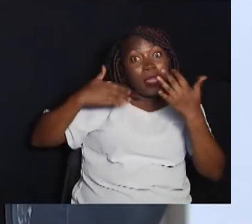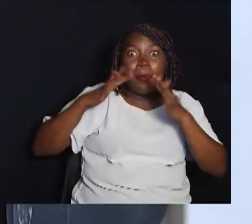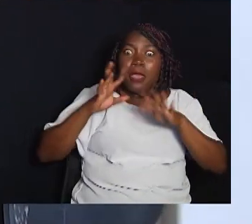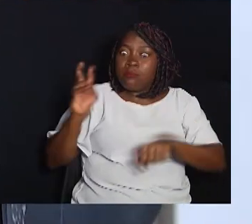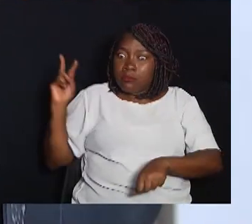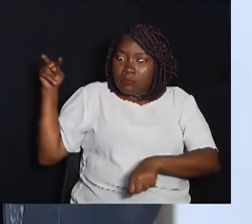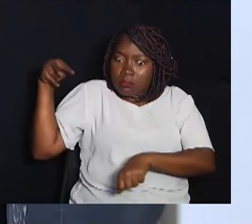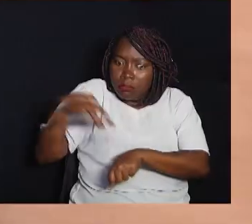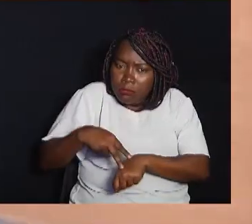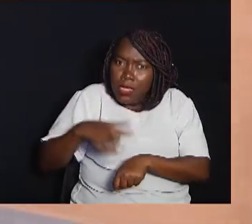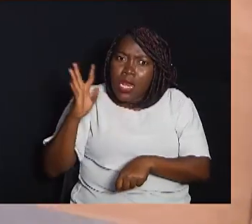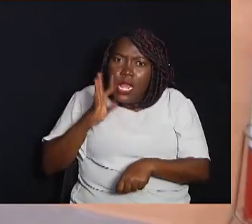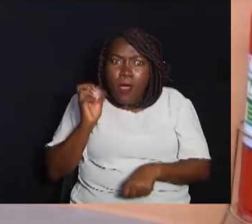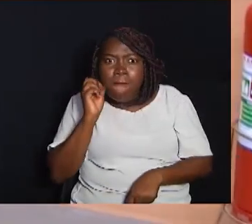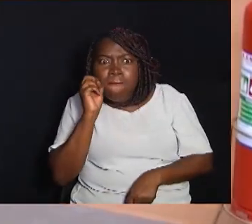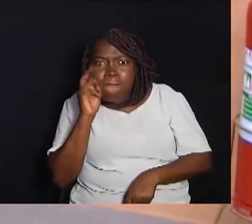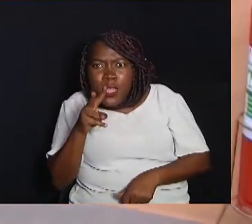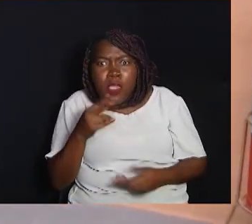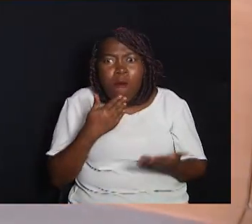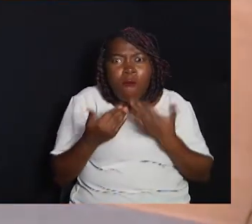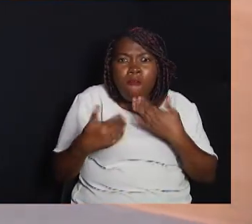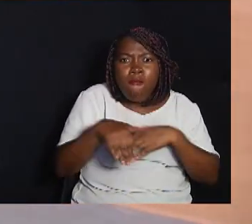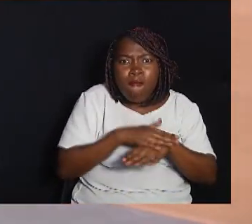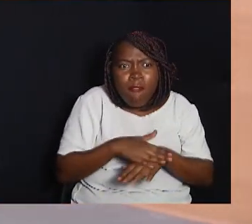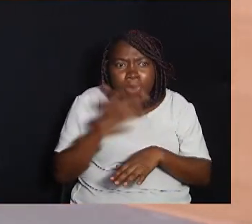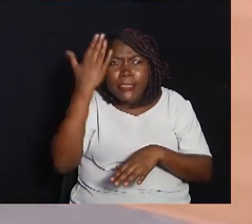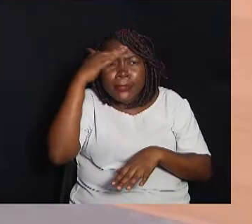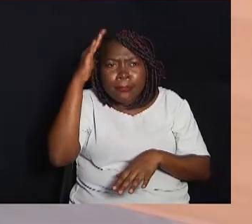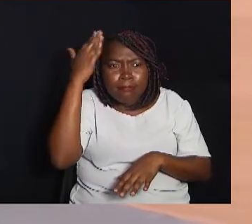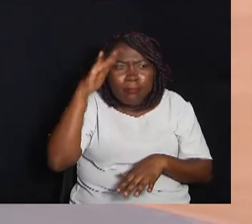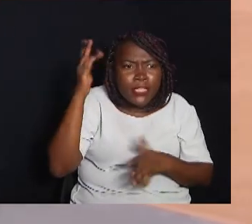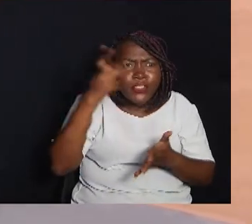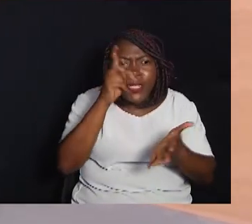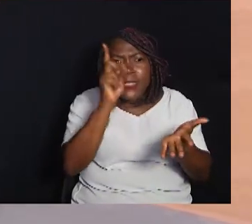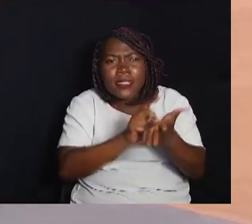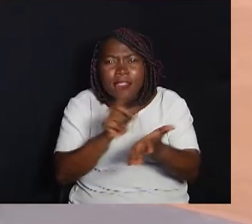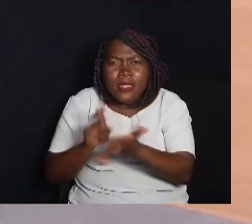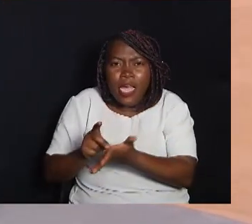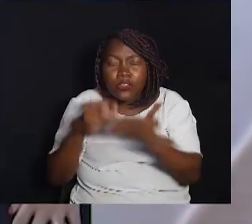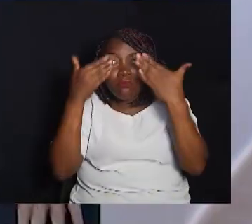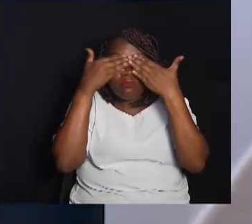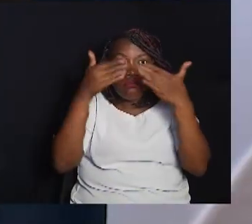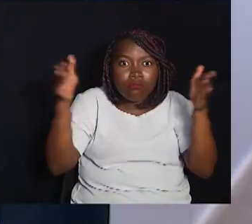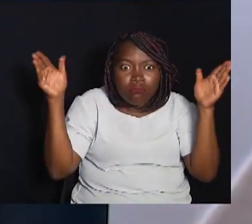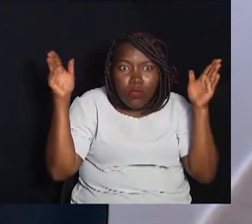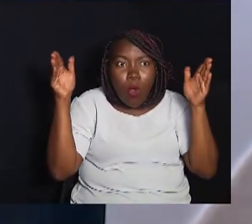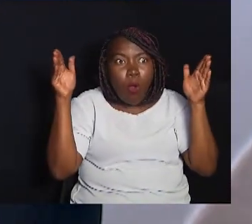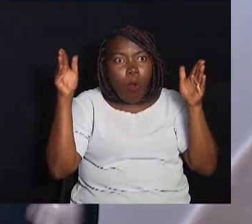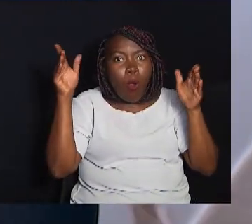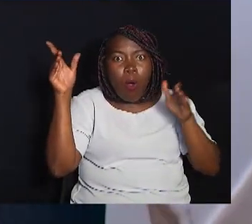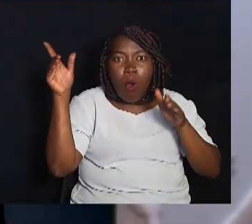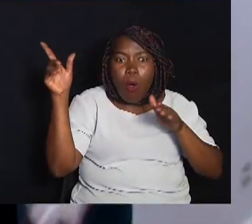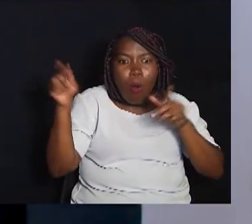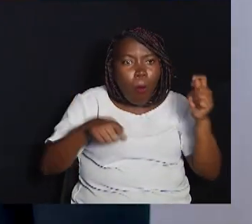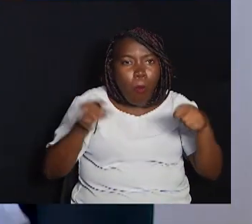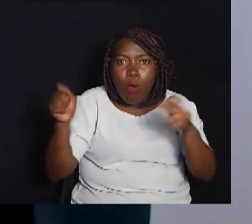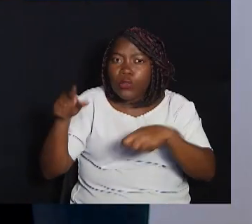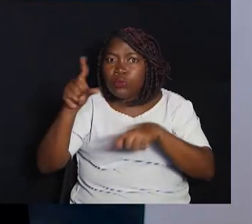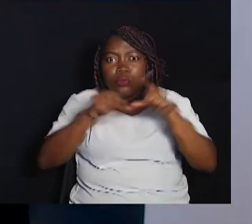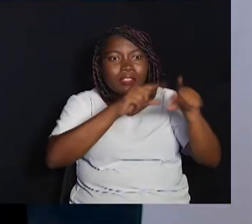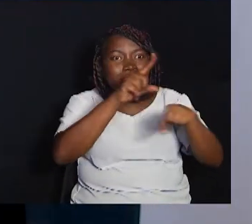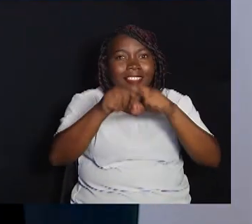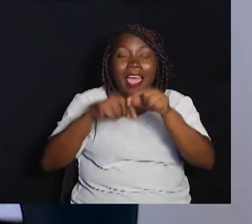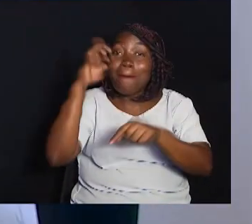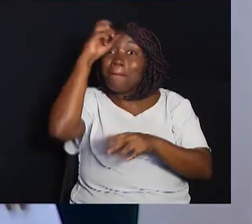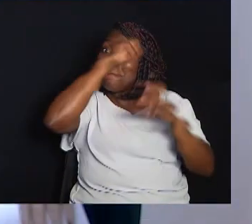vê, conversa com o profissional da área Entende qual é a realidade, abre nosso leque também de oportunidades A gente aprende, na verdade, quais são as nossas